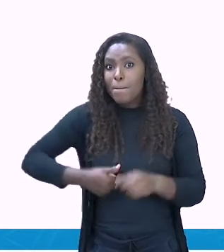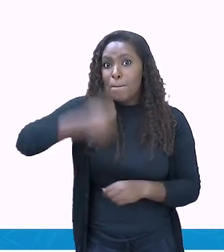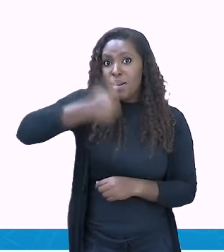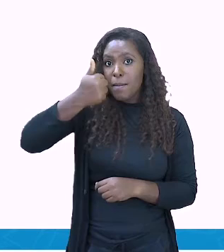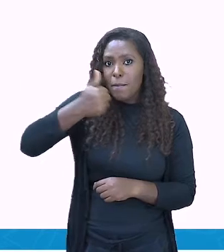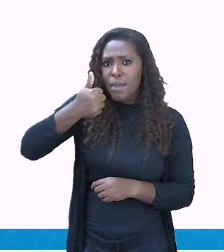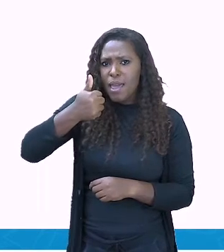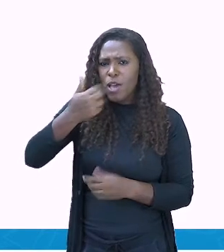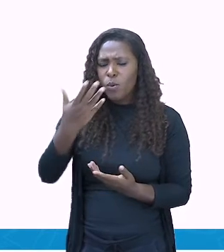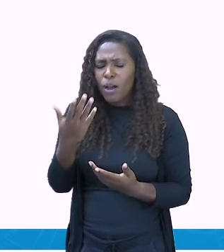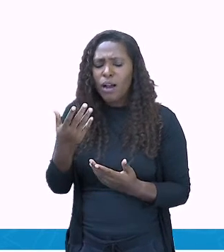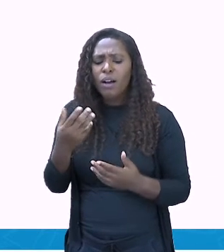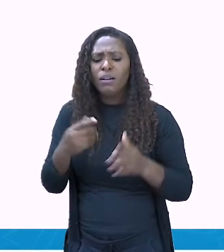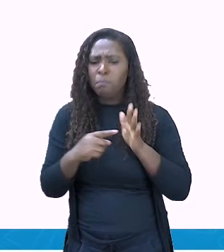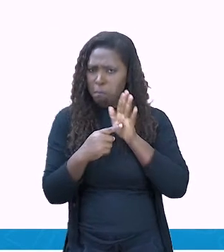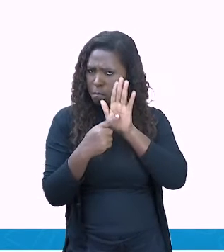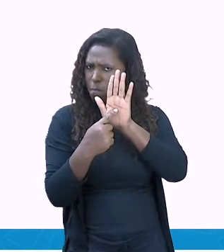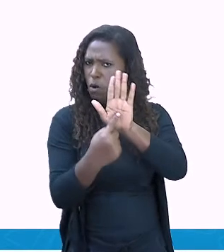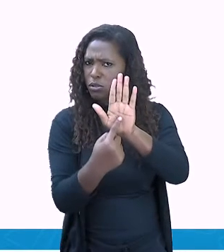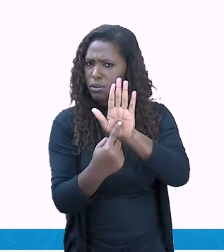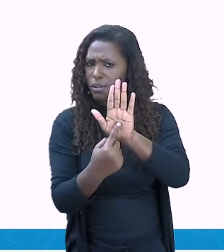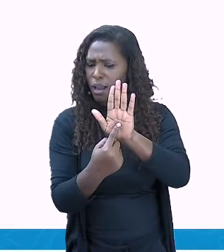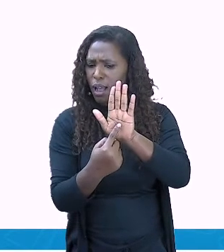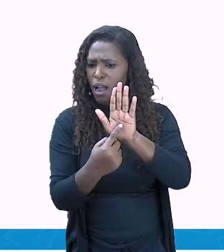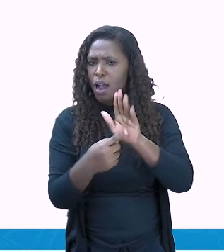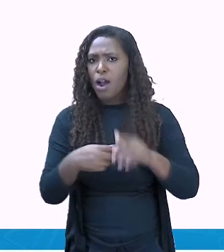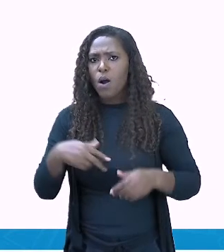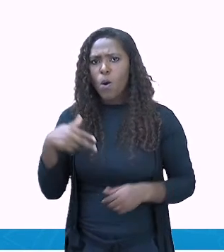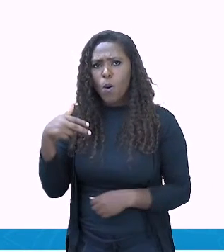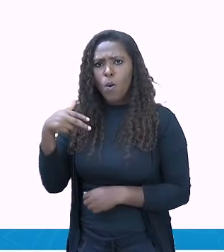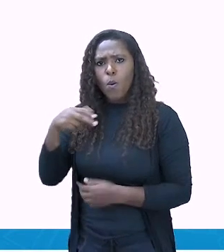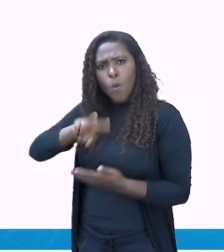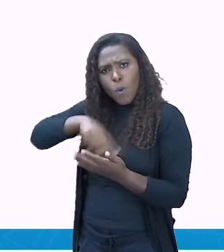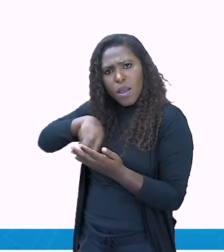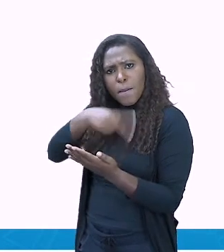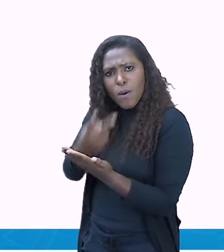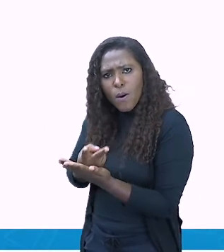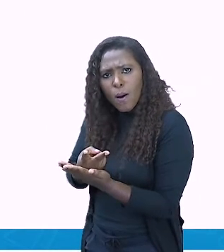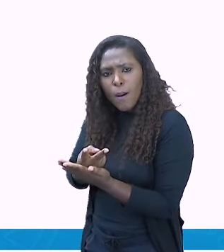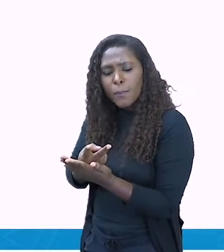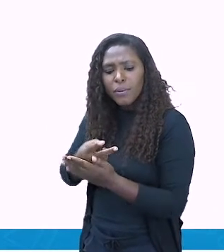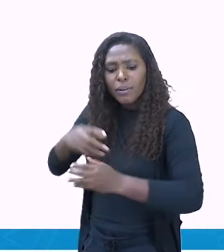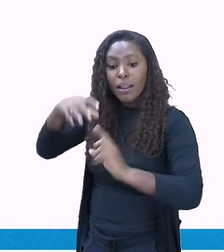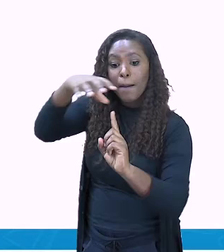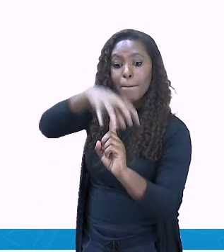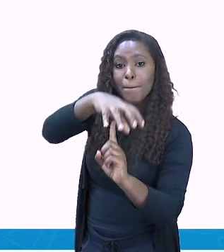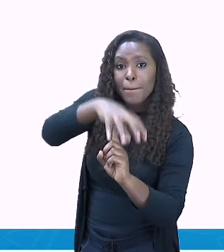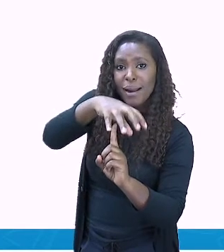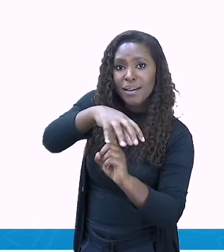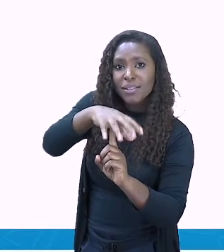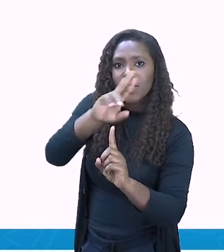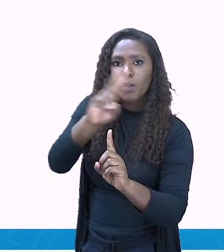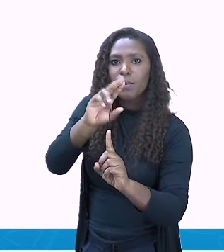na Praça de São Bento, lugar onde o movimento punk começava a surgir. Nessa